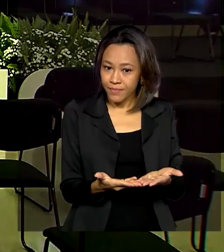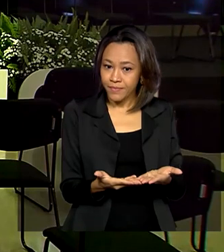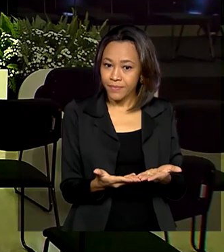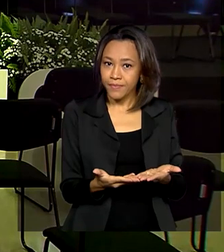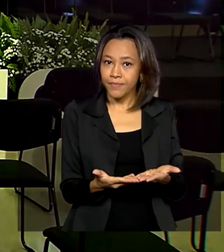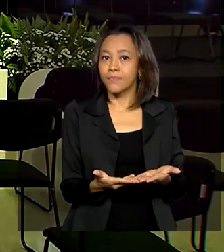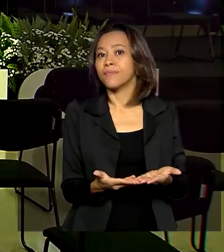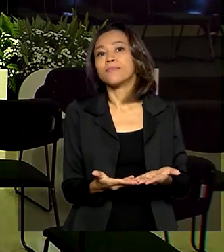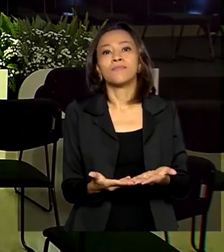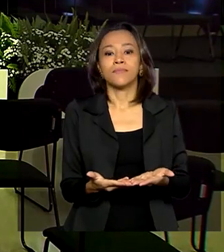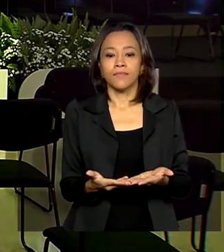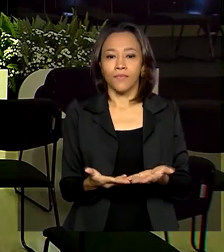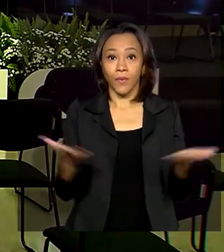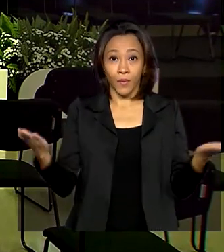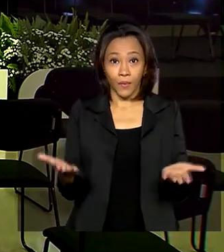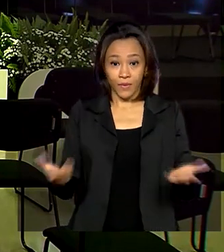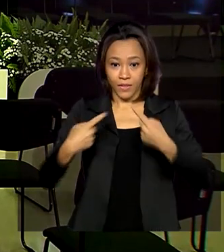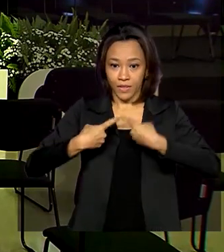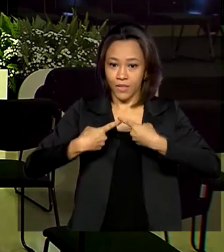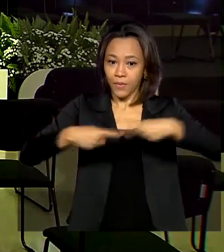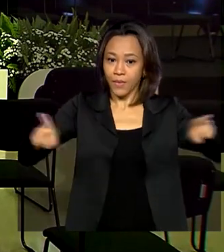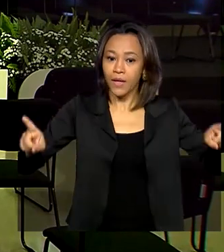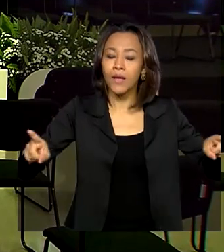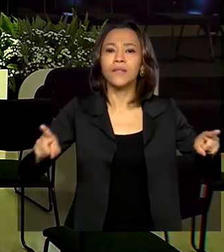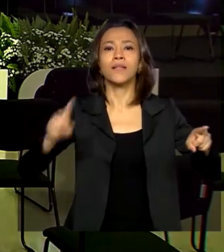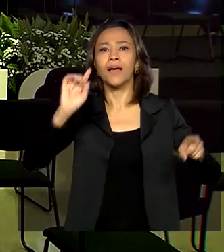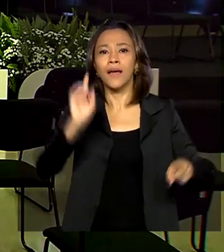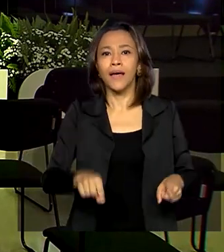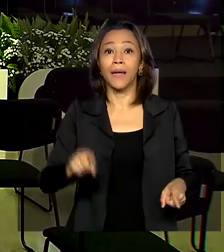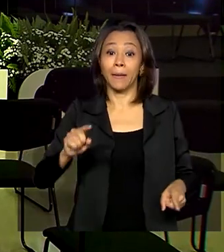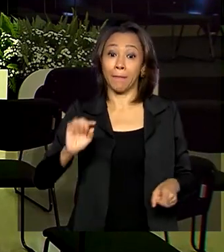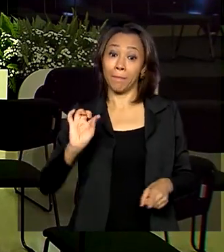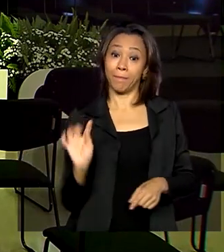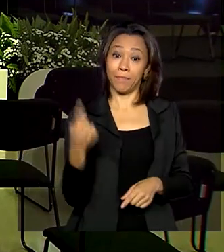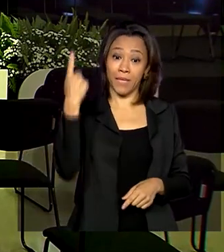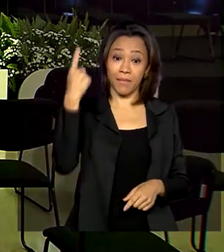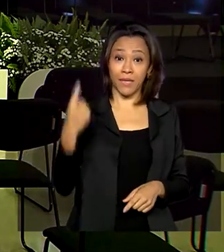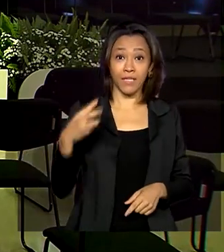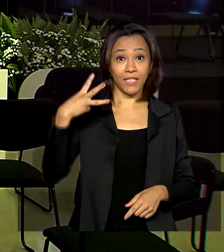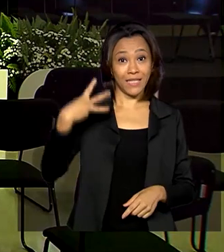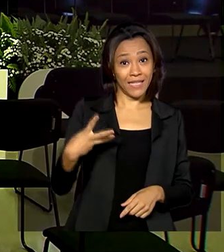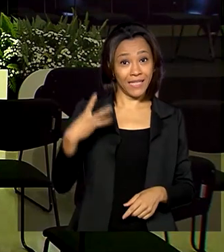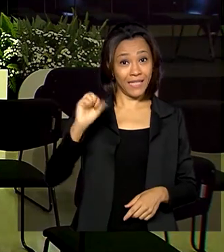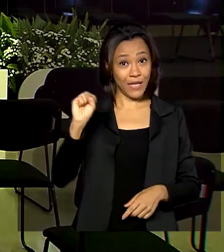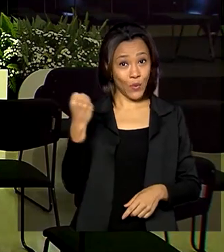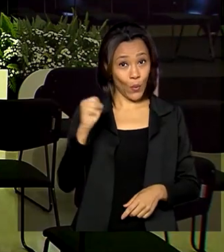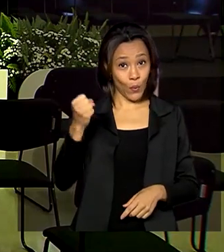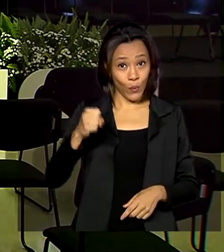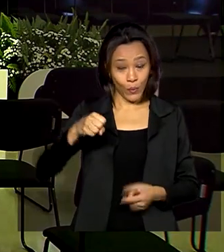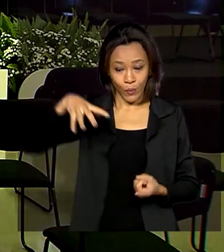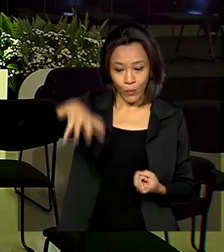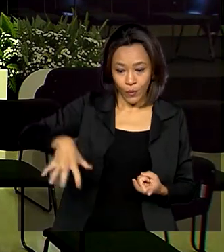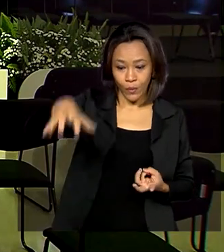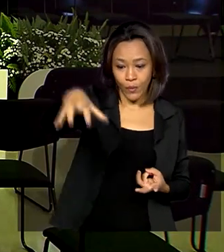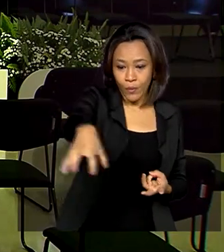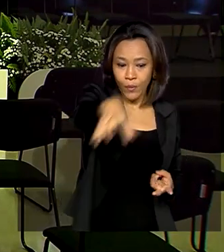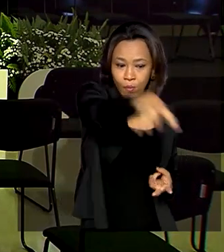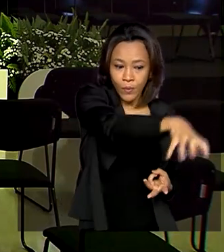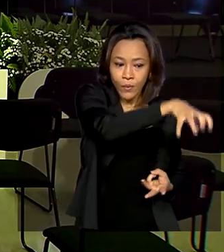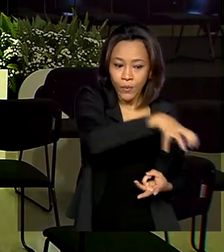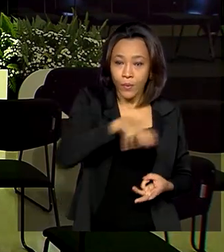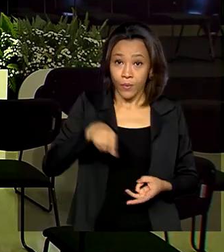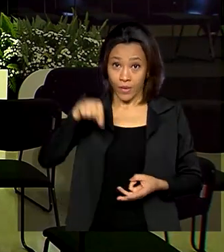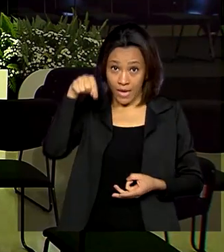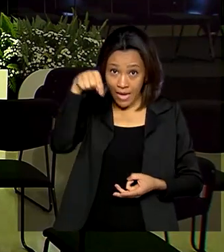estação inaugurada hoje aqui é a primeira de 38 estações. O Sirius é o único da